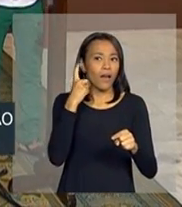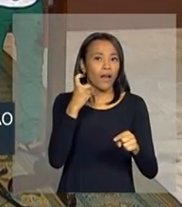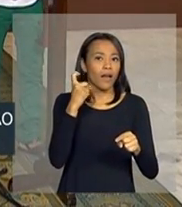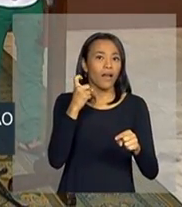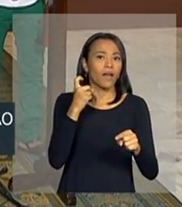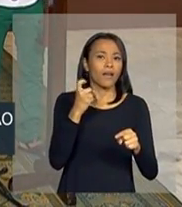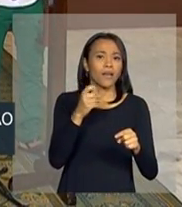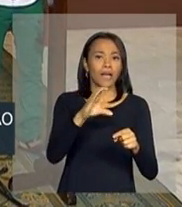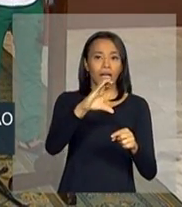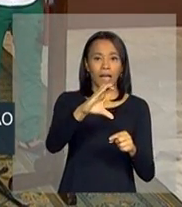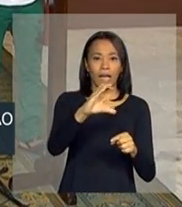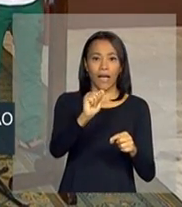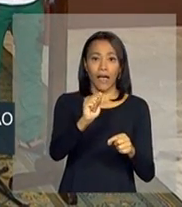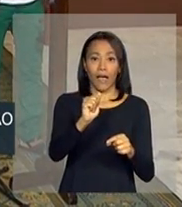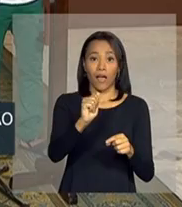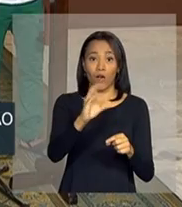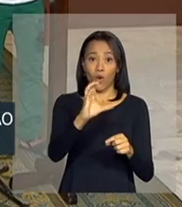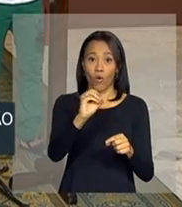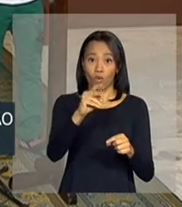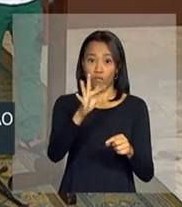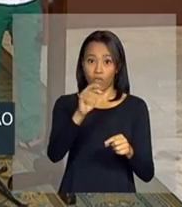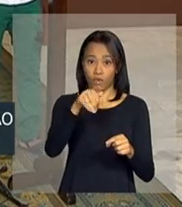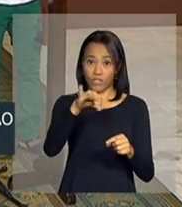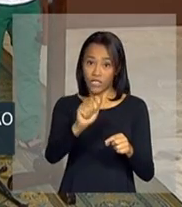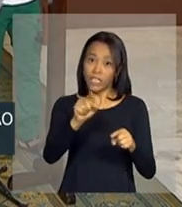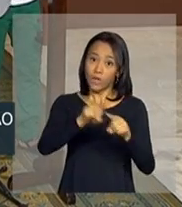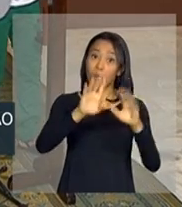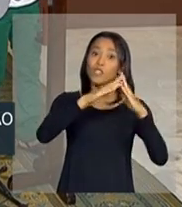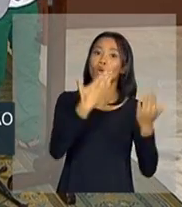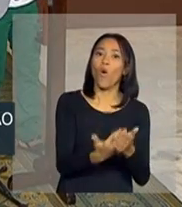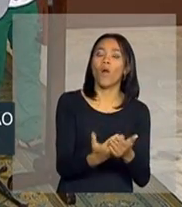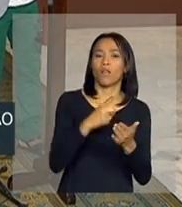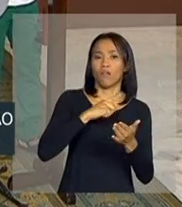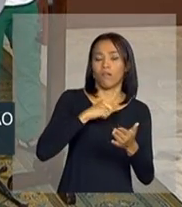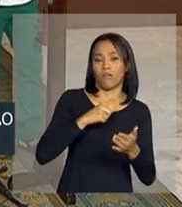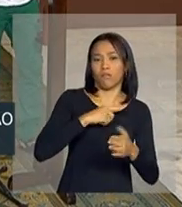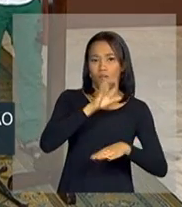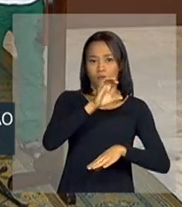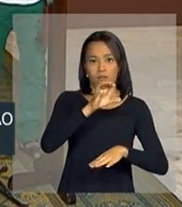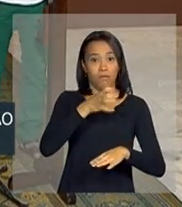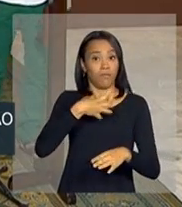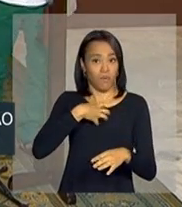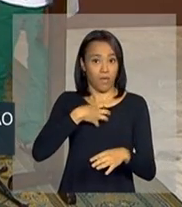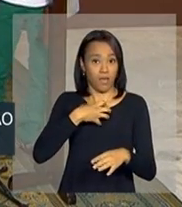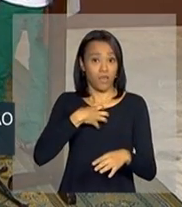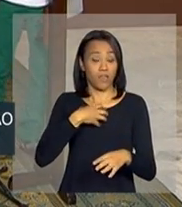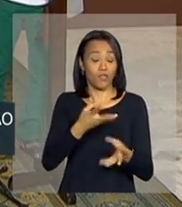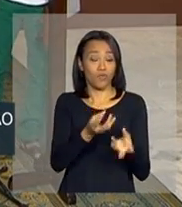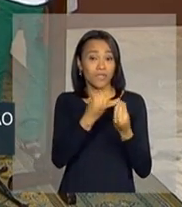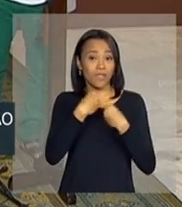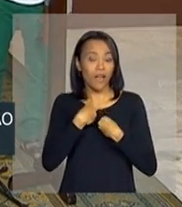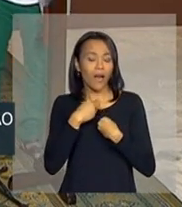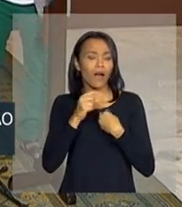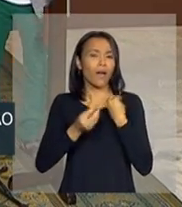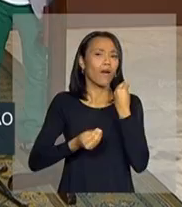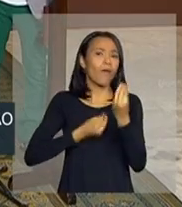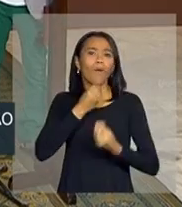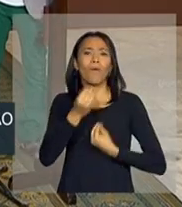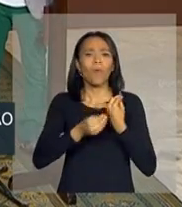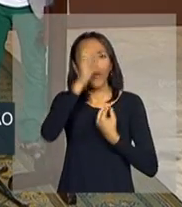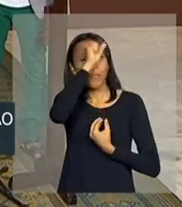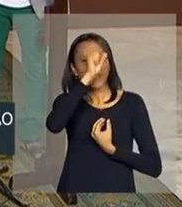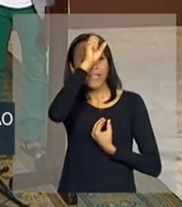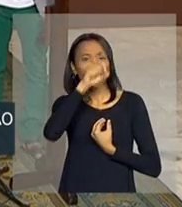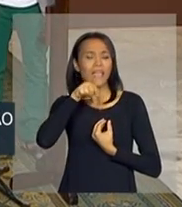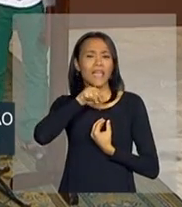Que é uma escola forte na Bahia, traz esse preparo. Nos traz para devolver ao mundo, né? É todo esse